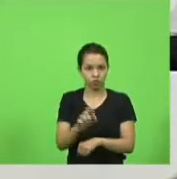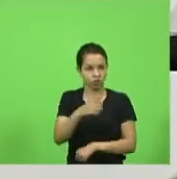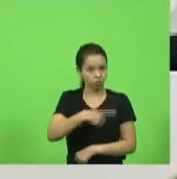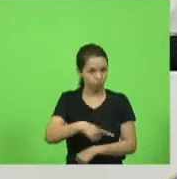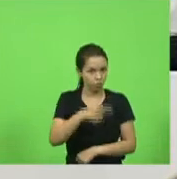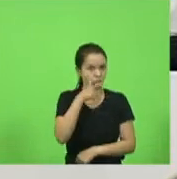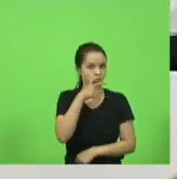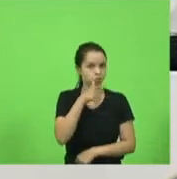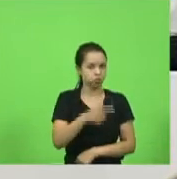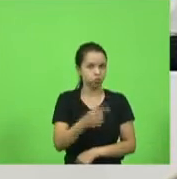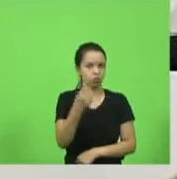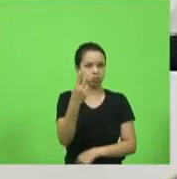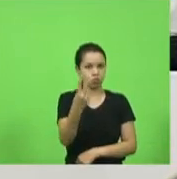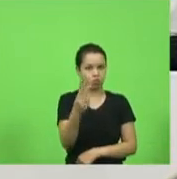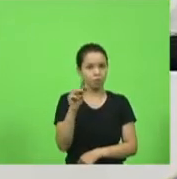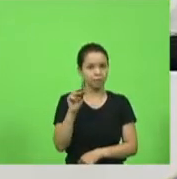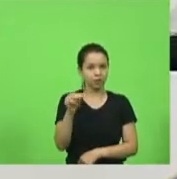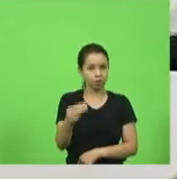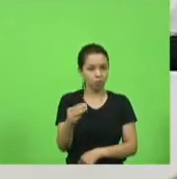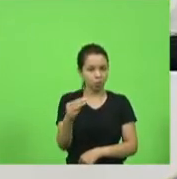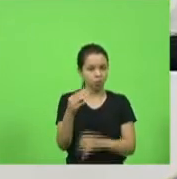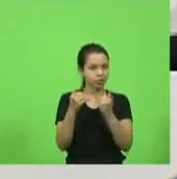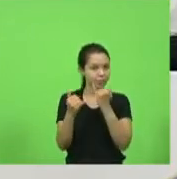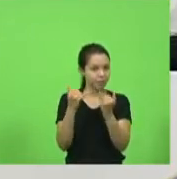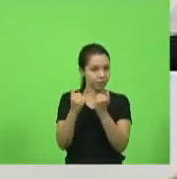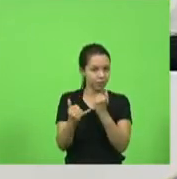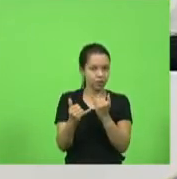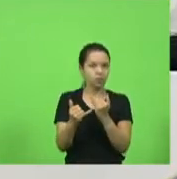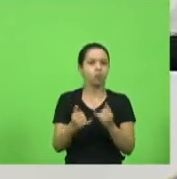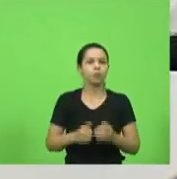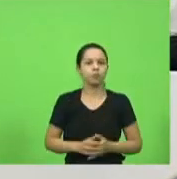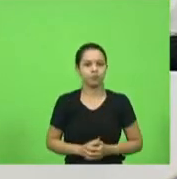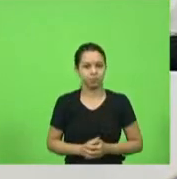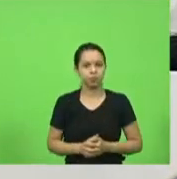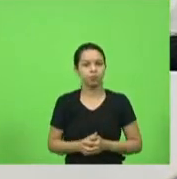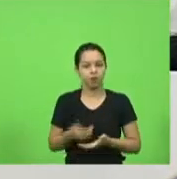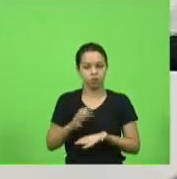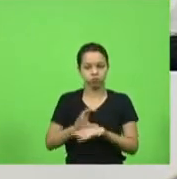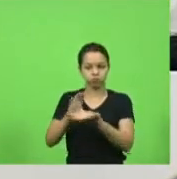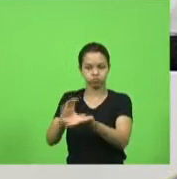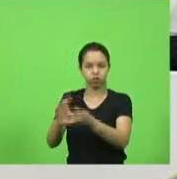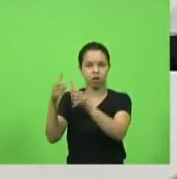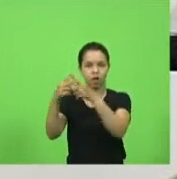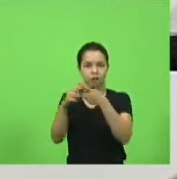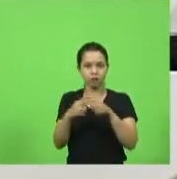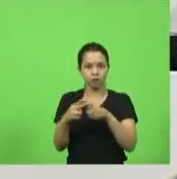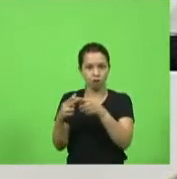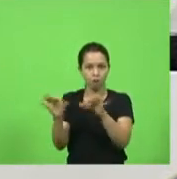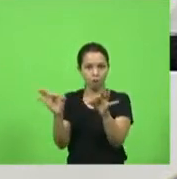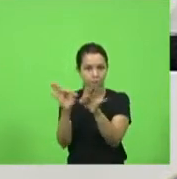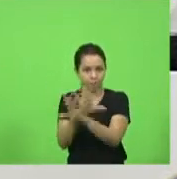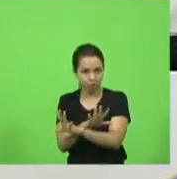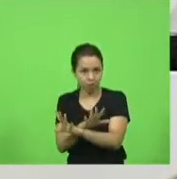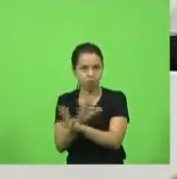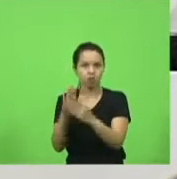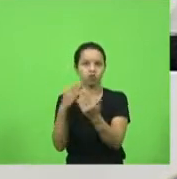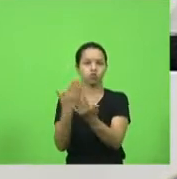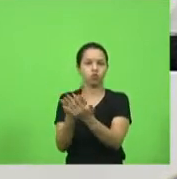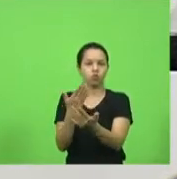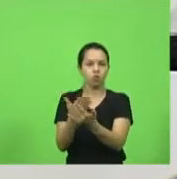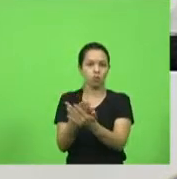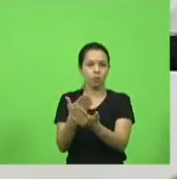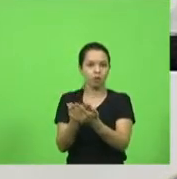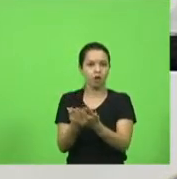dois milhões e meio para proceder à reforma completa do colégio e a obra está